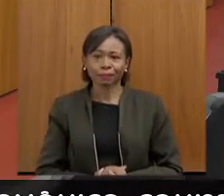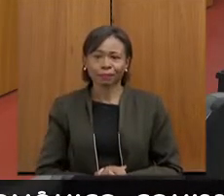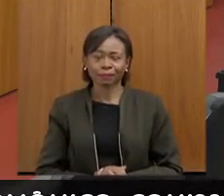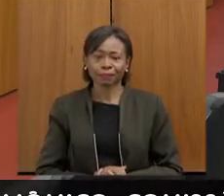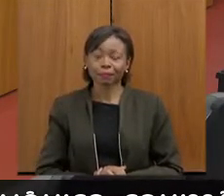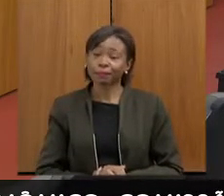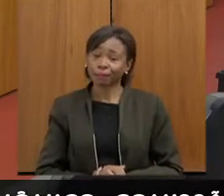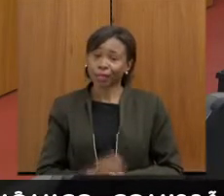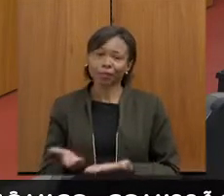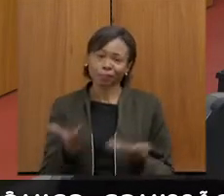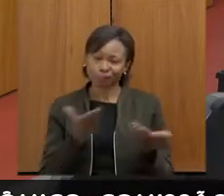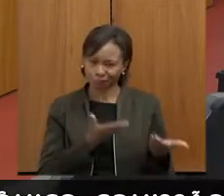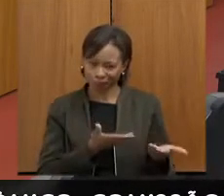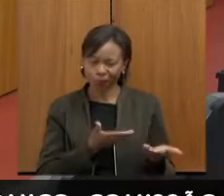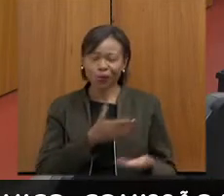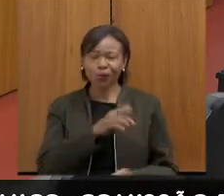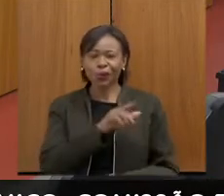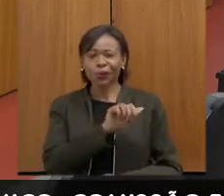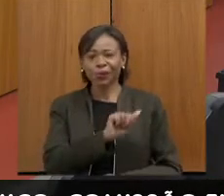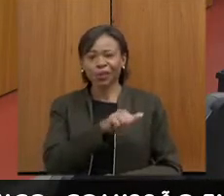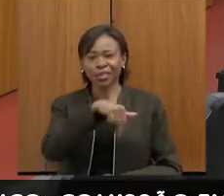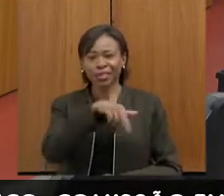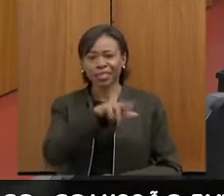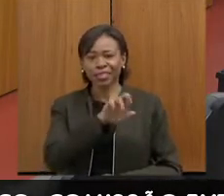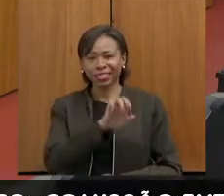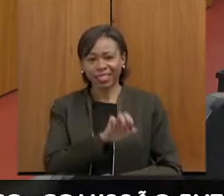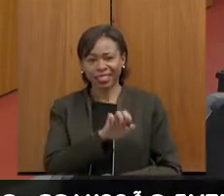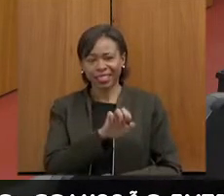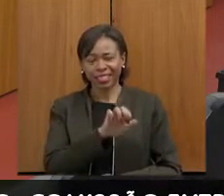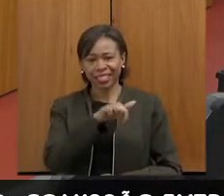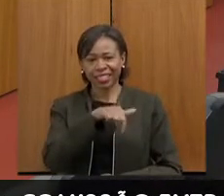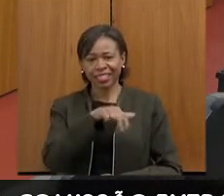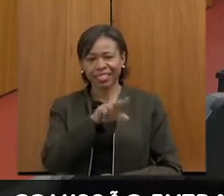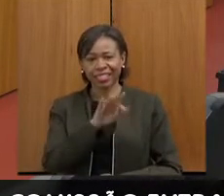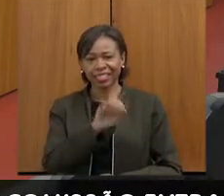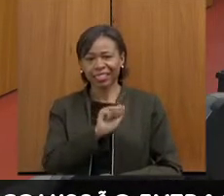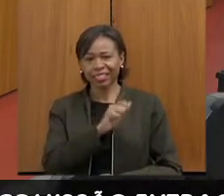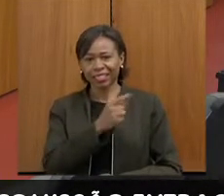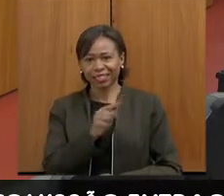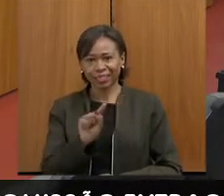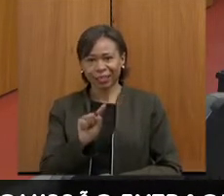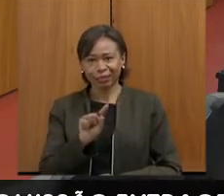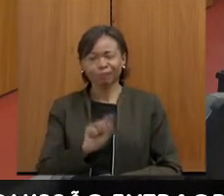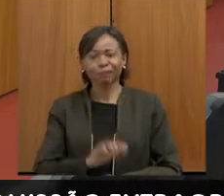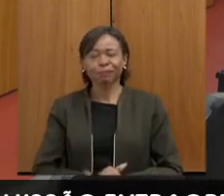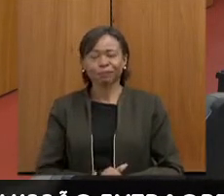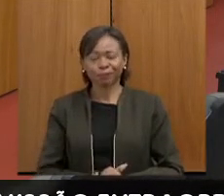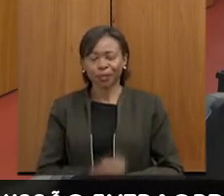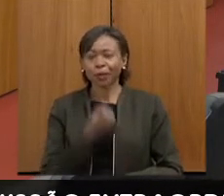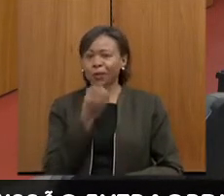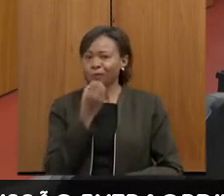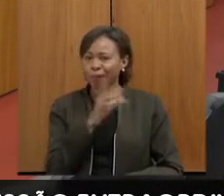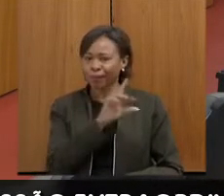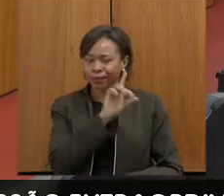André aqui então e logo após para o Zé Reis. Fica à vontade, deputado. Bem, bom dia,